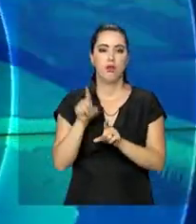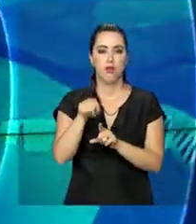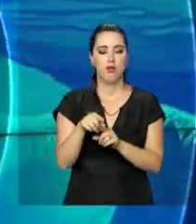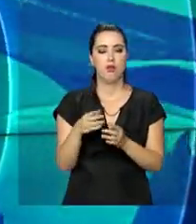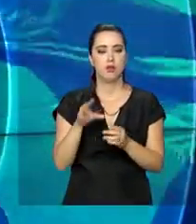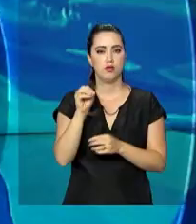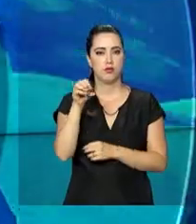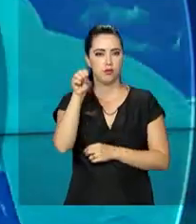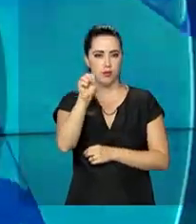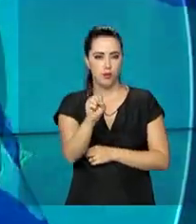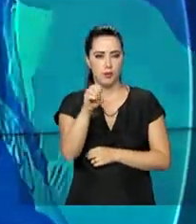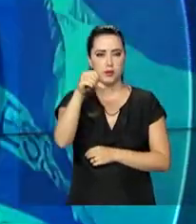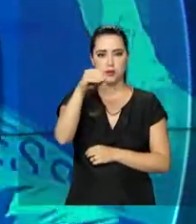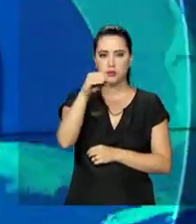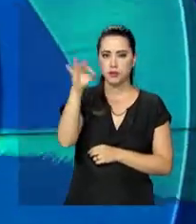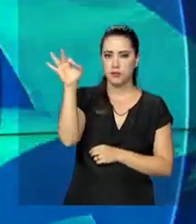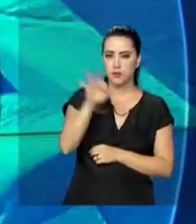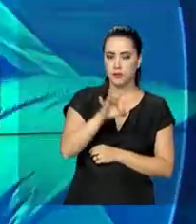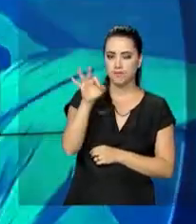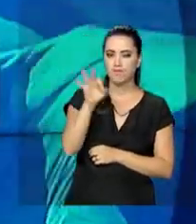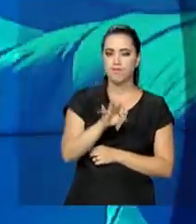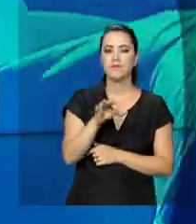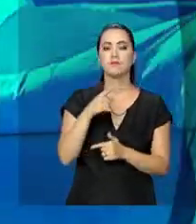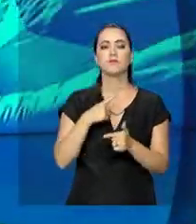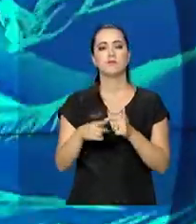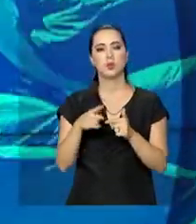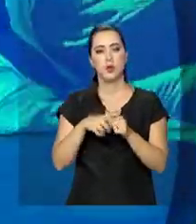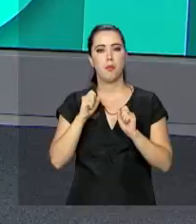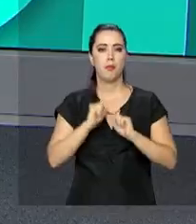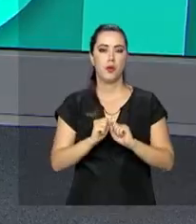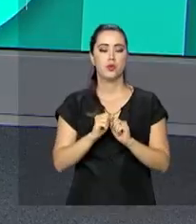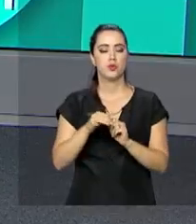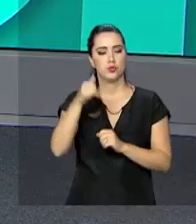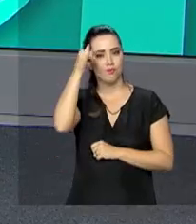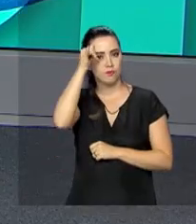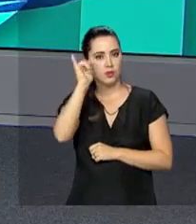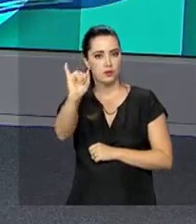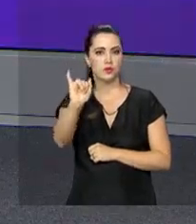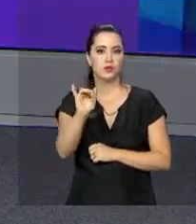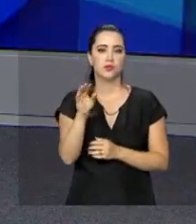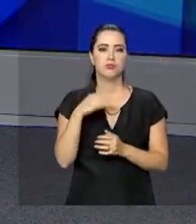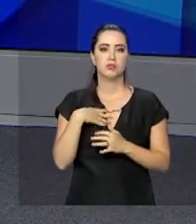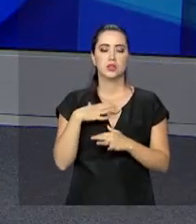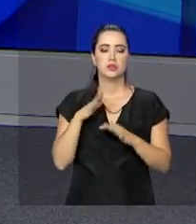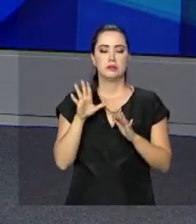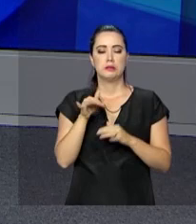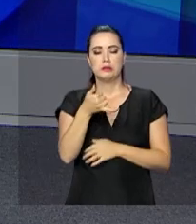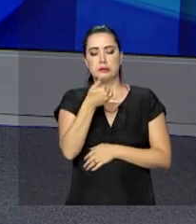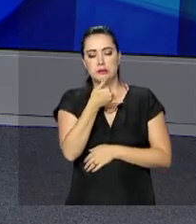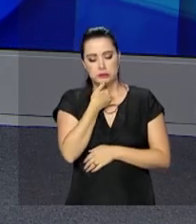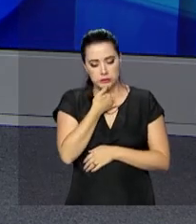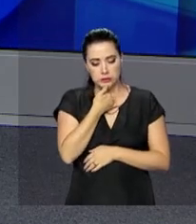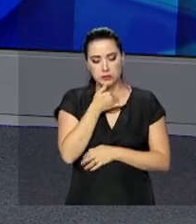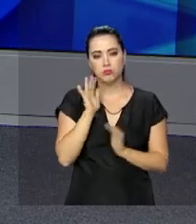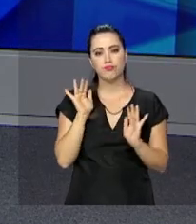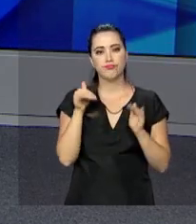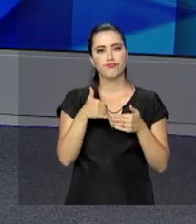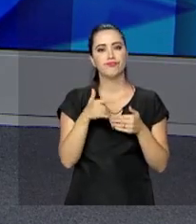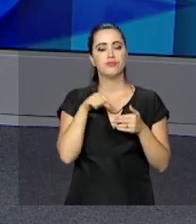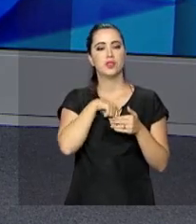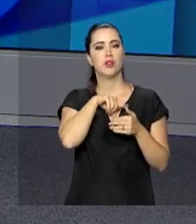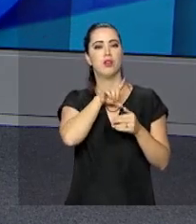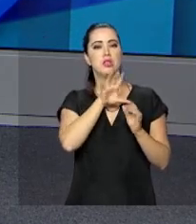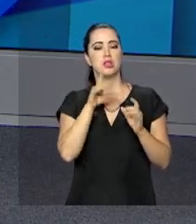% dos casos de suicídio poderiam ser evitados. Falta de autoestima, comportamento depressivo, isolamento social,